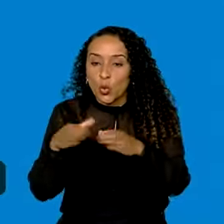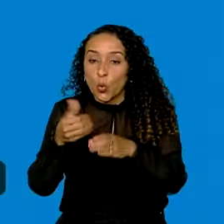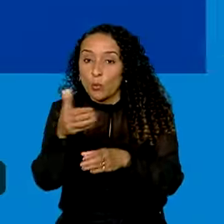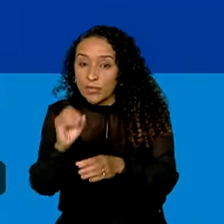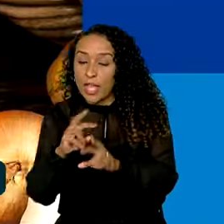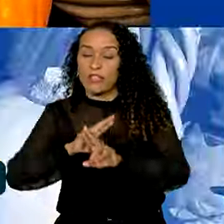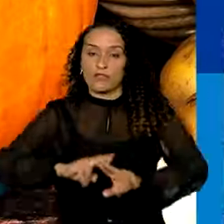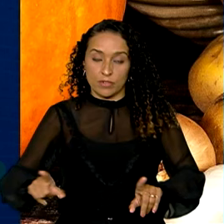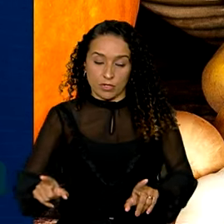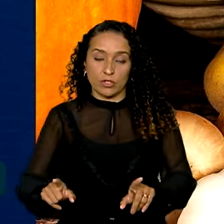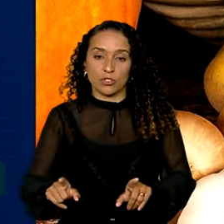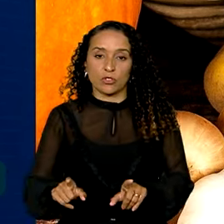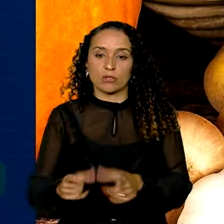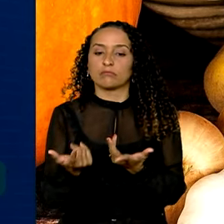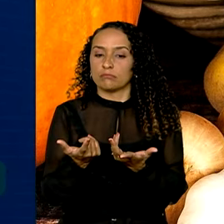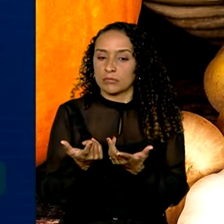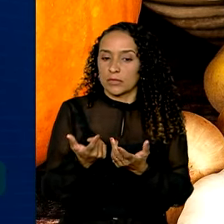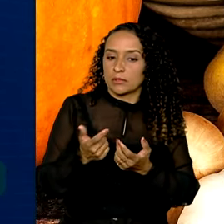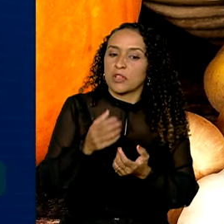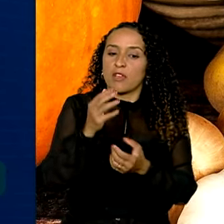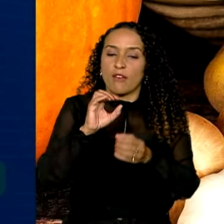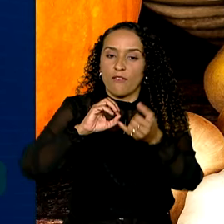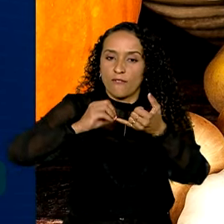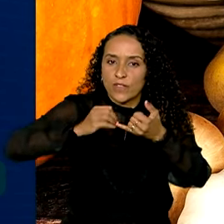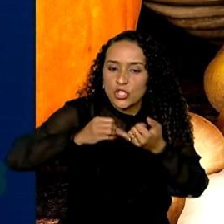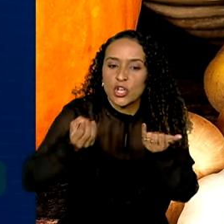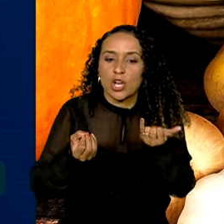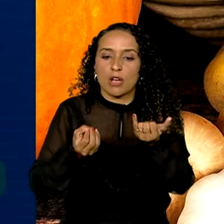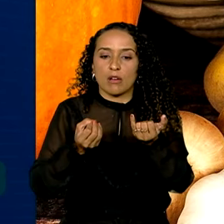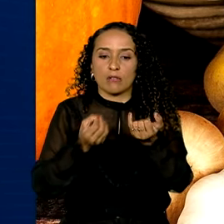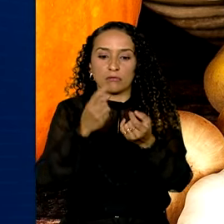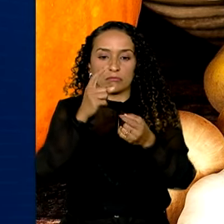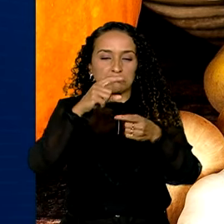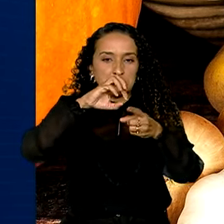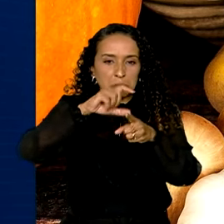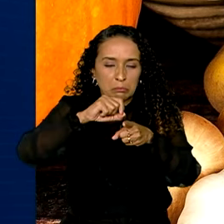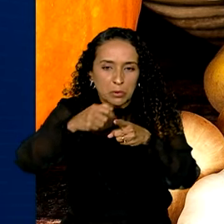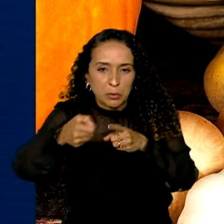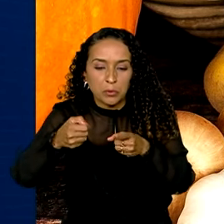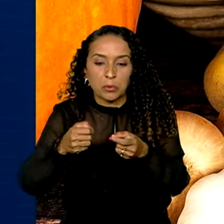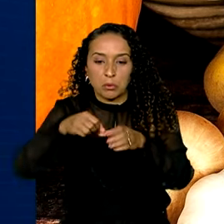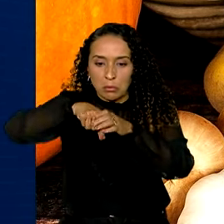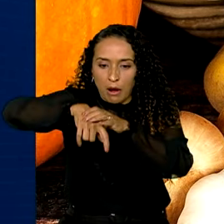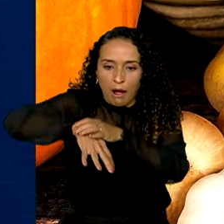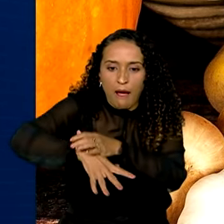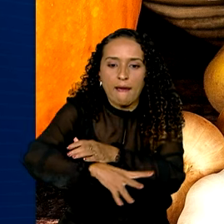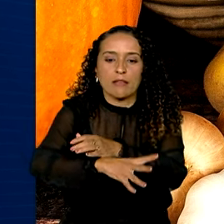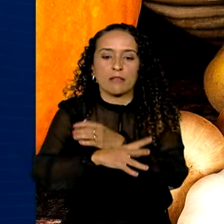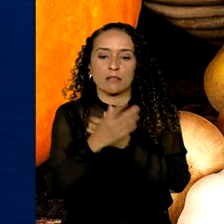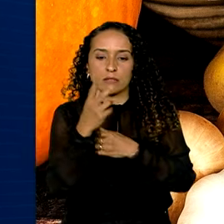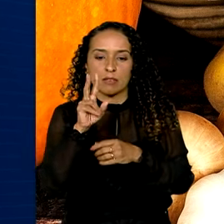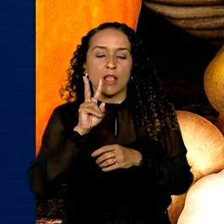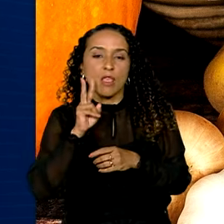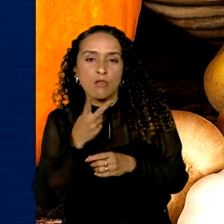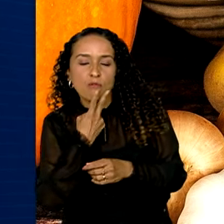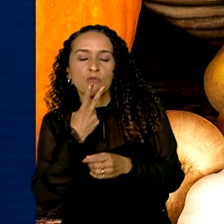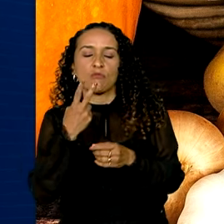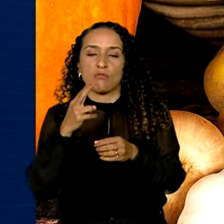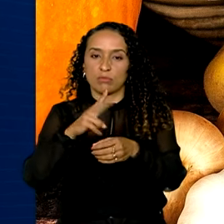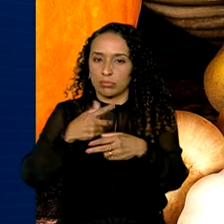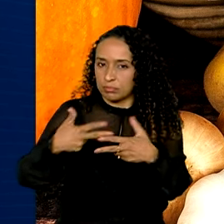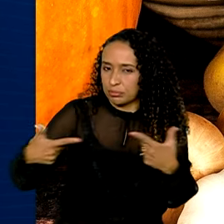diferentes. Leguminosas, como feijão, cereais, raízes e tubérculos, legumes e verduras,